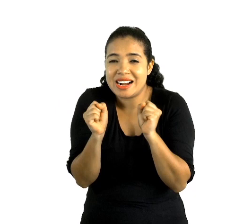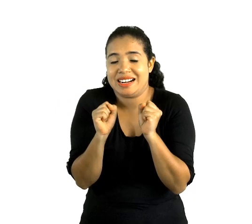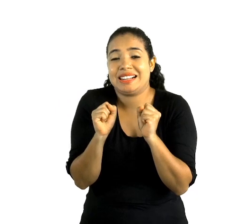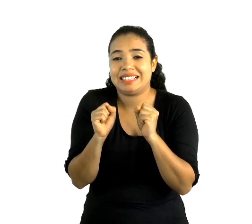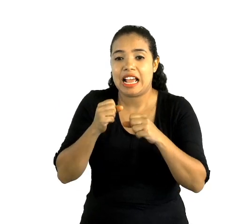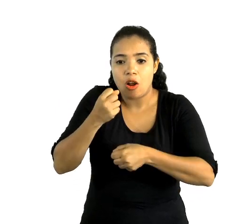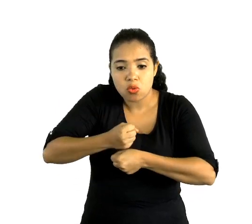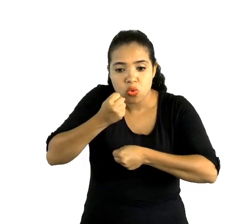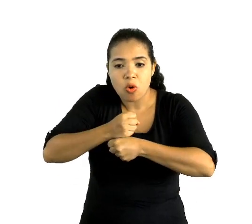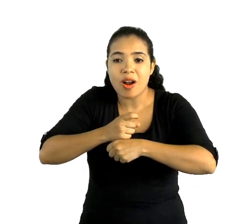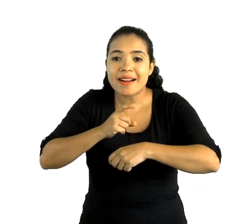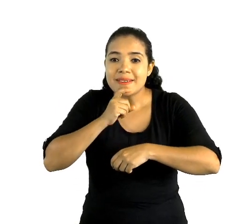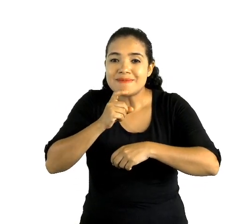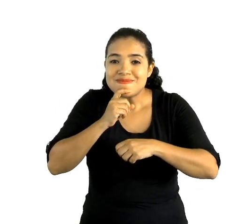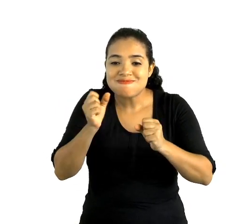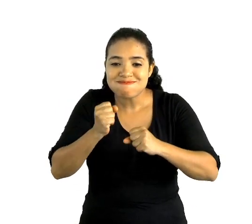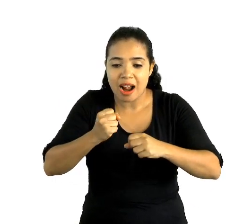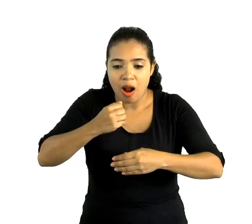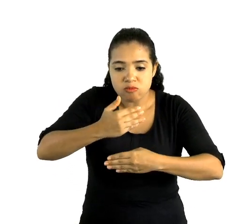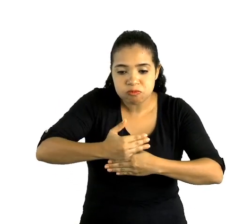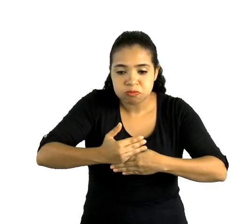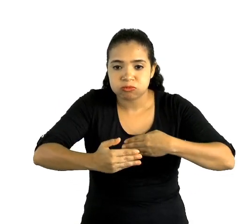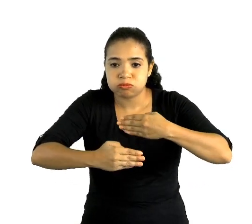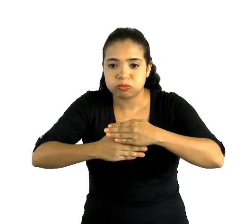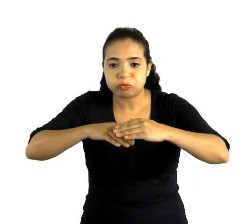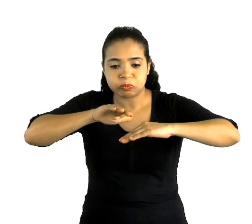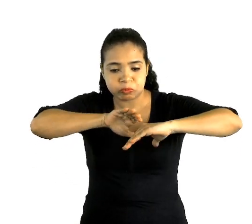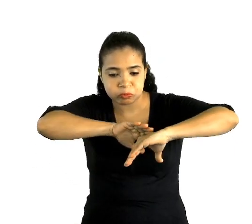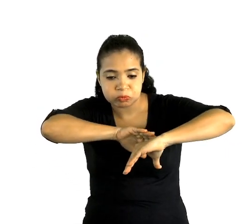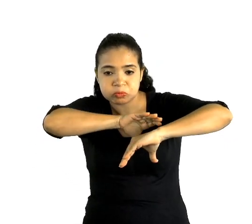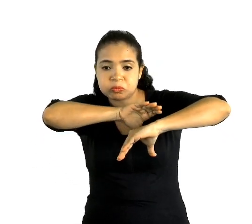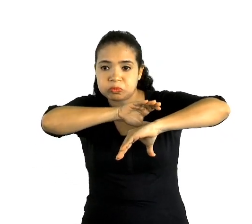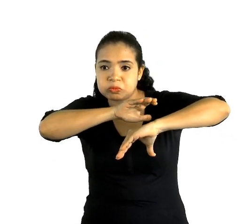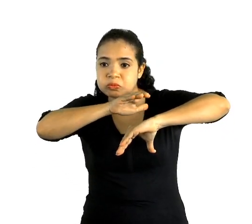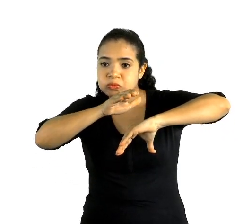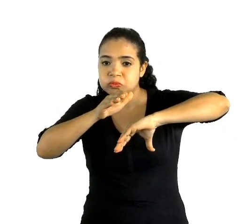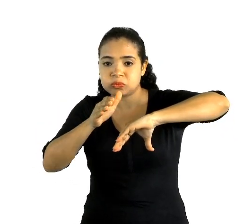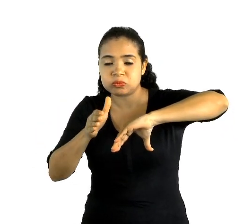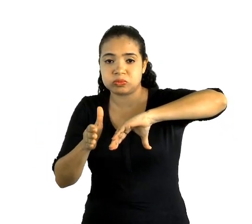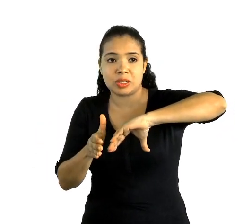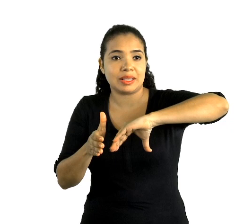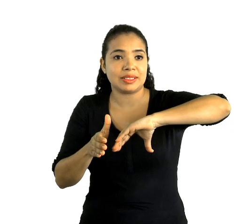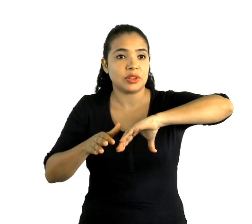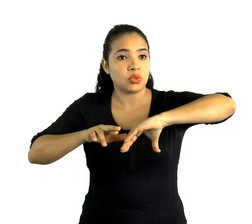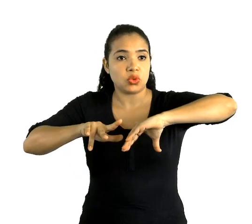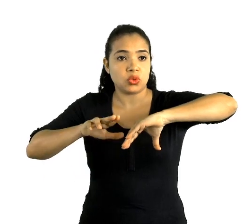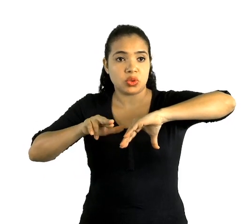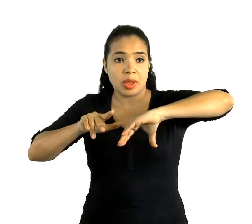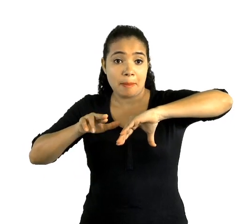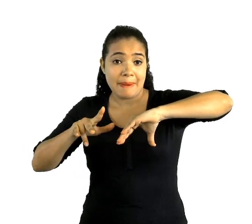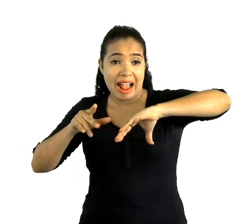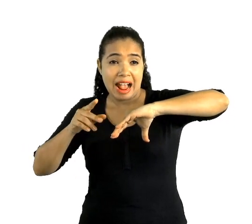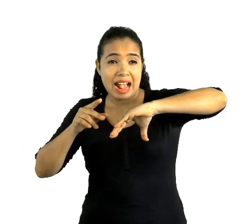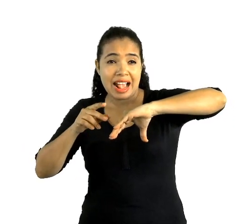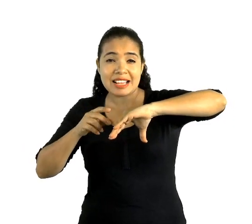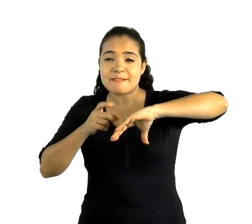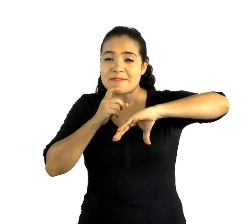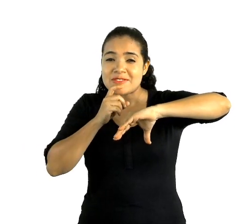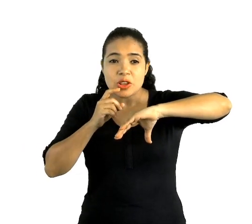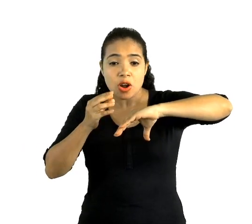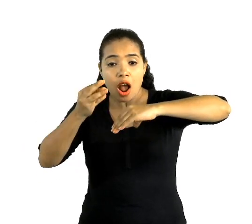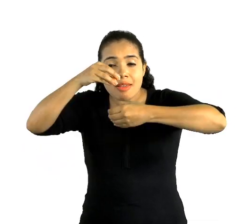vocês acreditam que, apesar de ser feita de gelo, ela não é gelada, tão gelada assim não. Lá dentro é